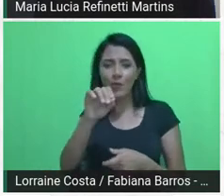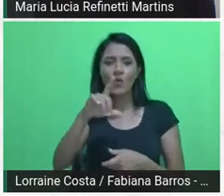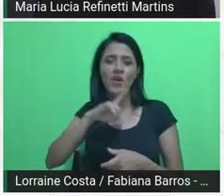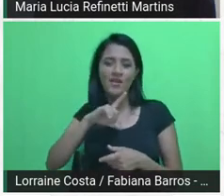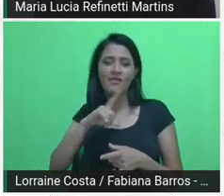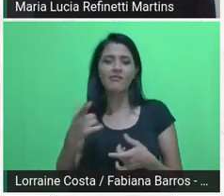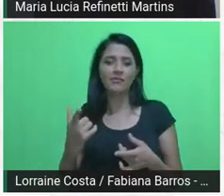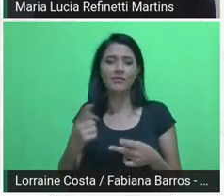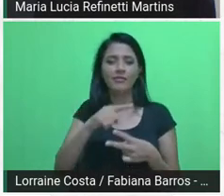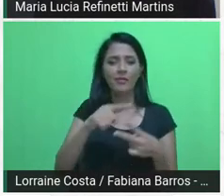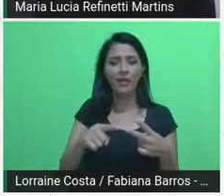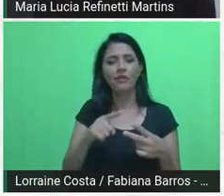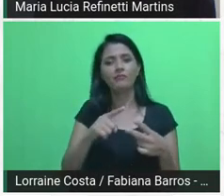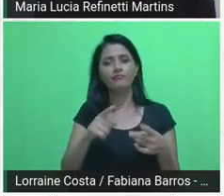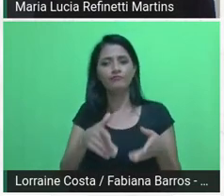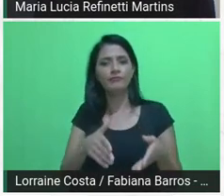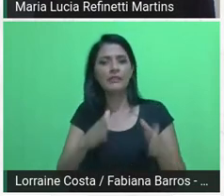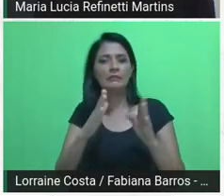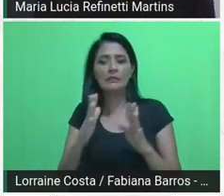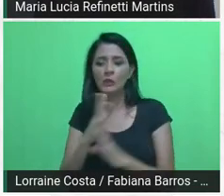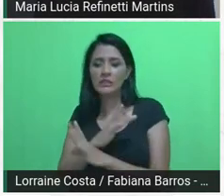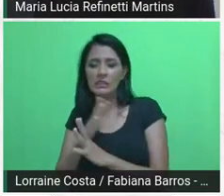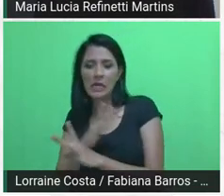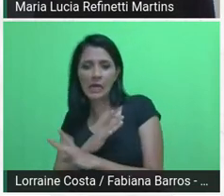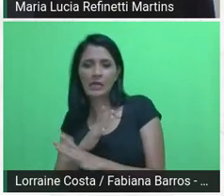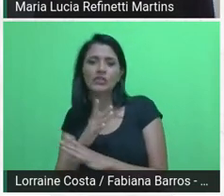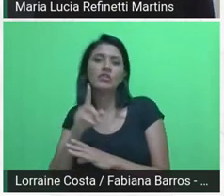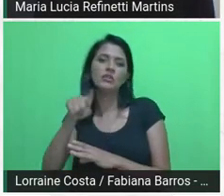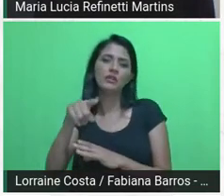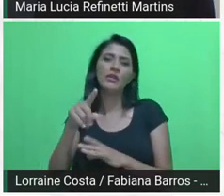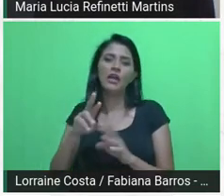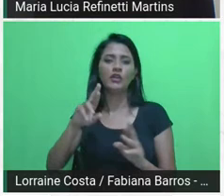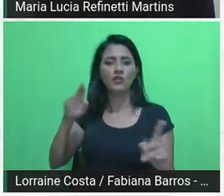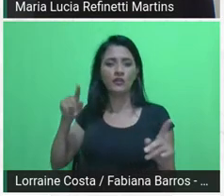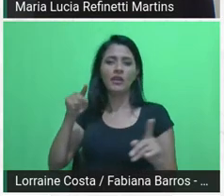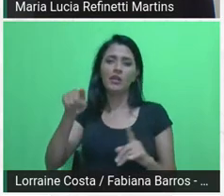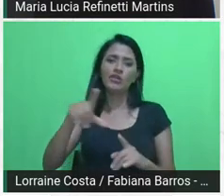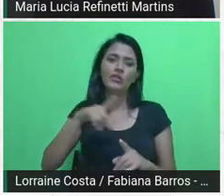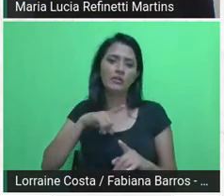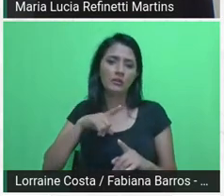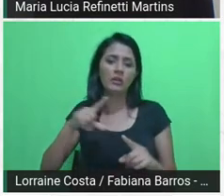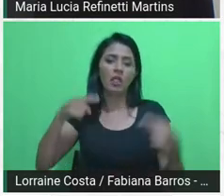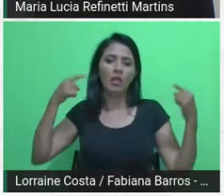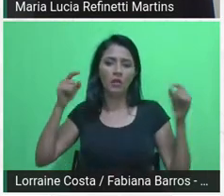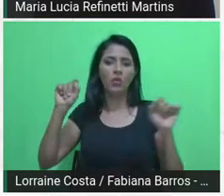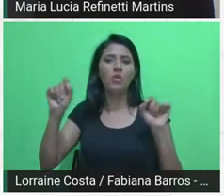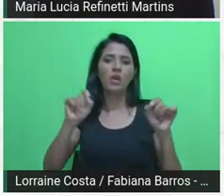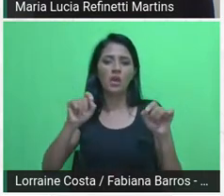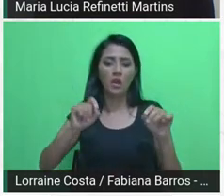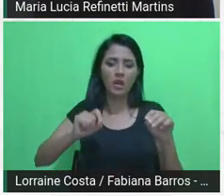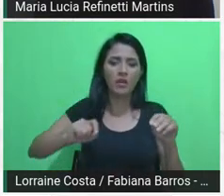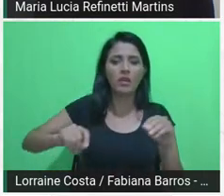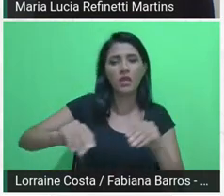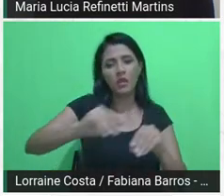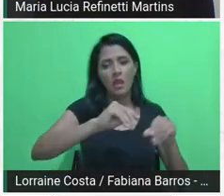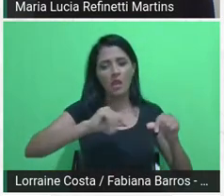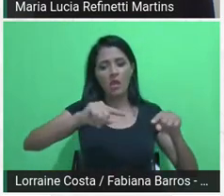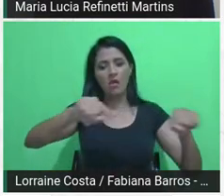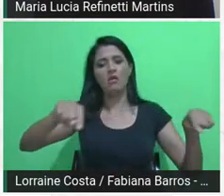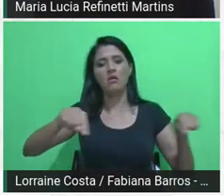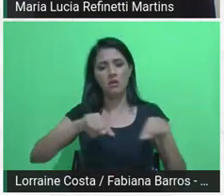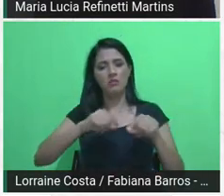diferentemente da questão da saúde pública, ele enfrenta a questão da terra que tem uma dimensão